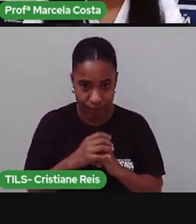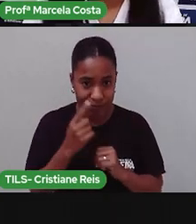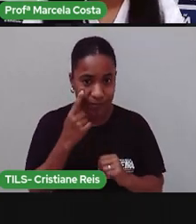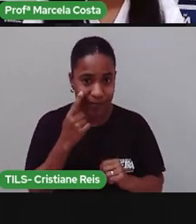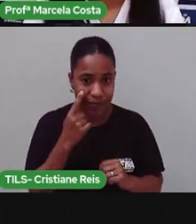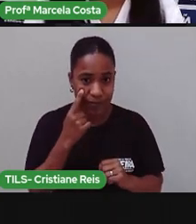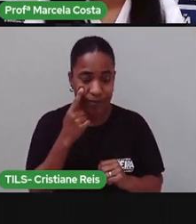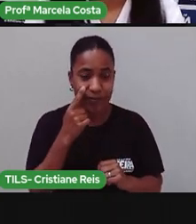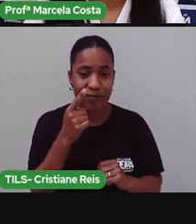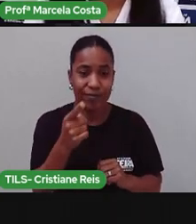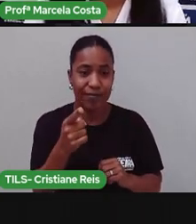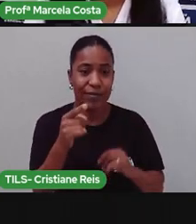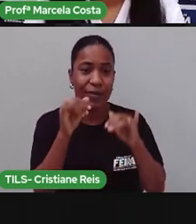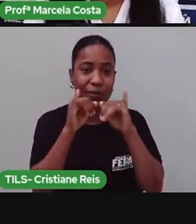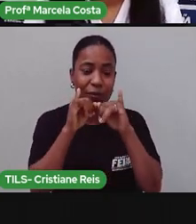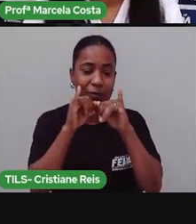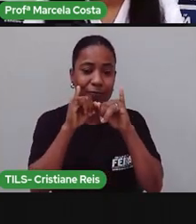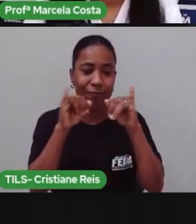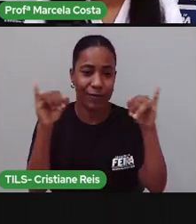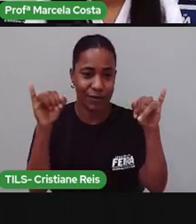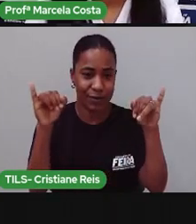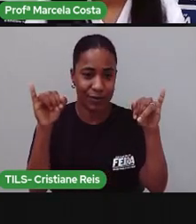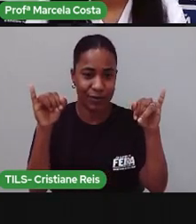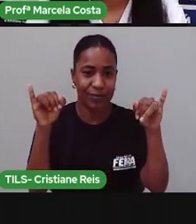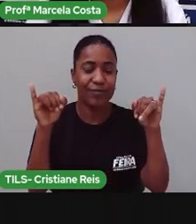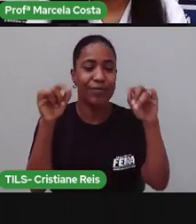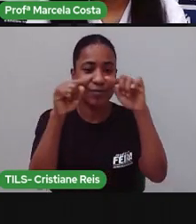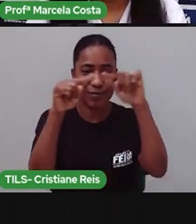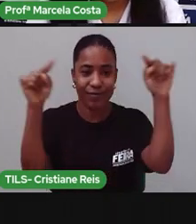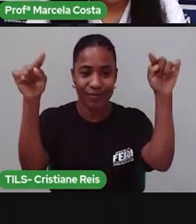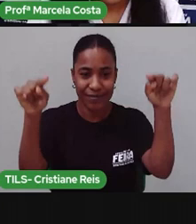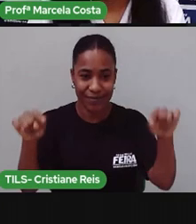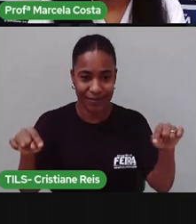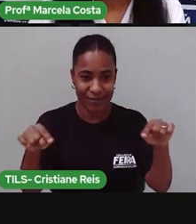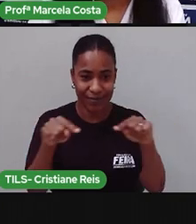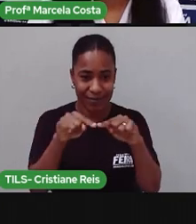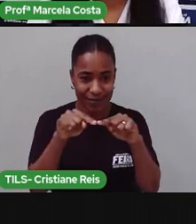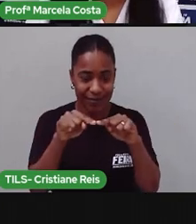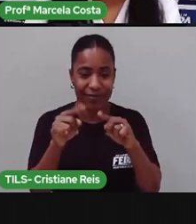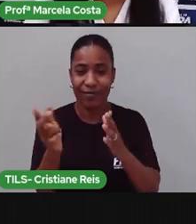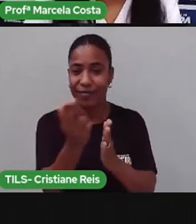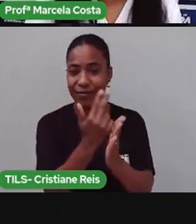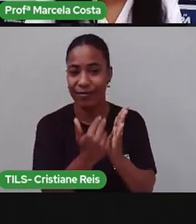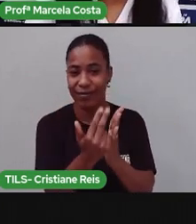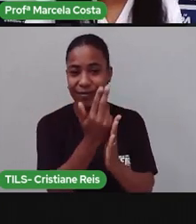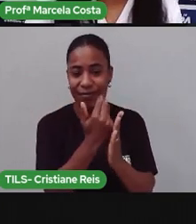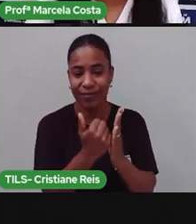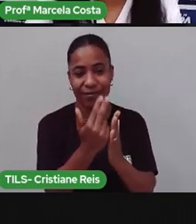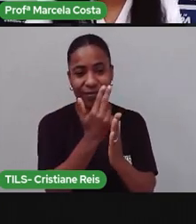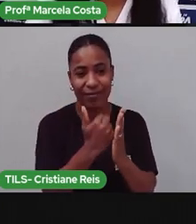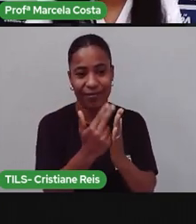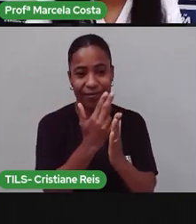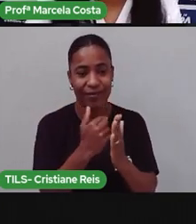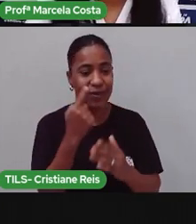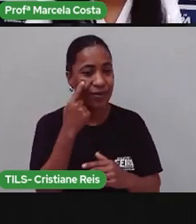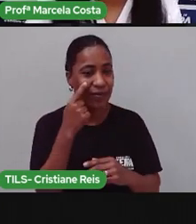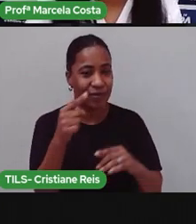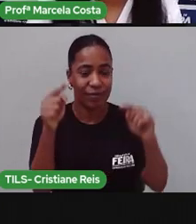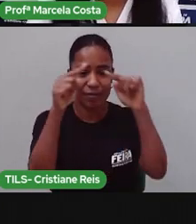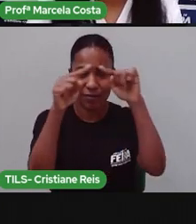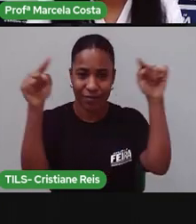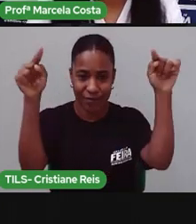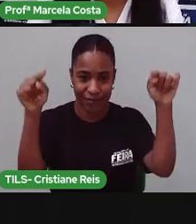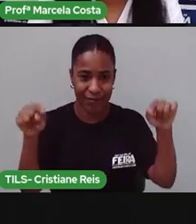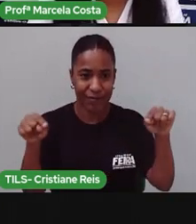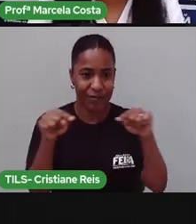Olha alguns avisos, eles vêm assim, só com uma imagem, como esse cartaz aqui que você vai ver, que só tem uma imagem,